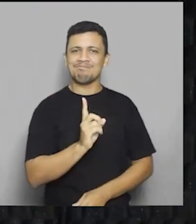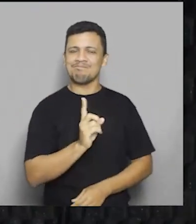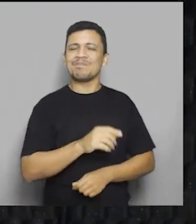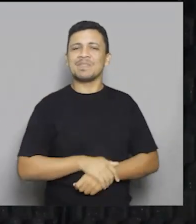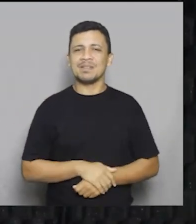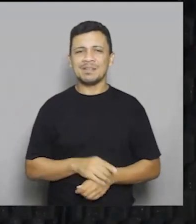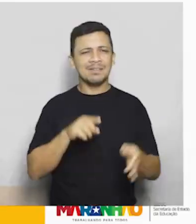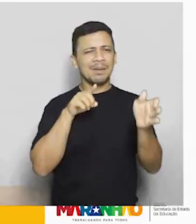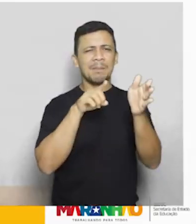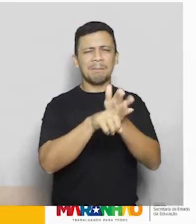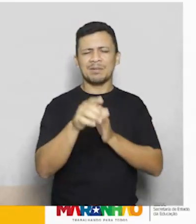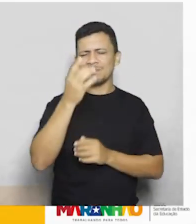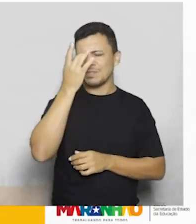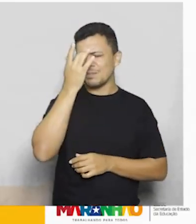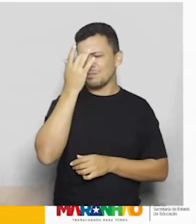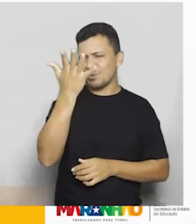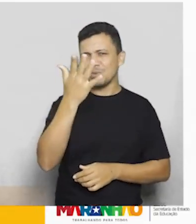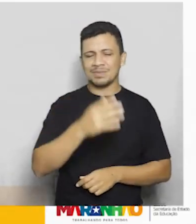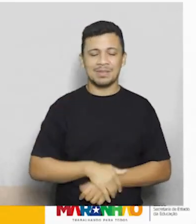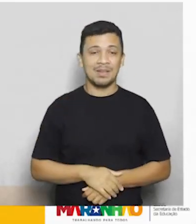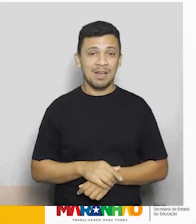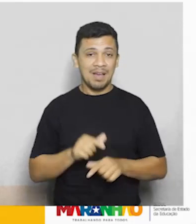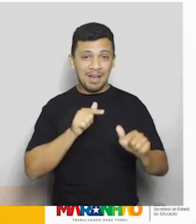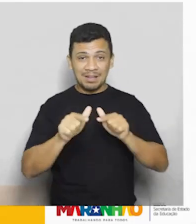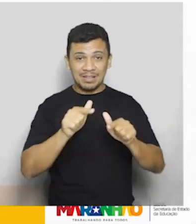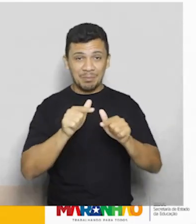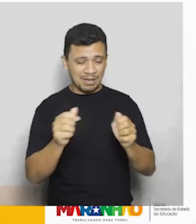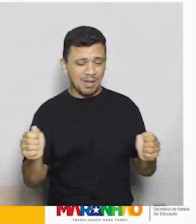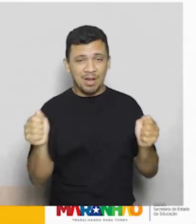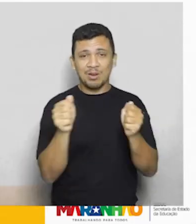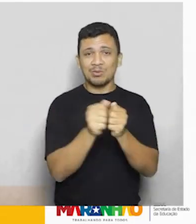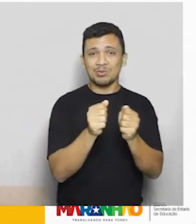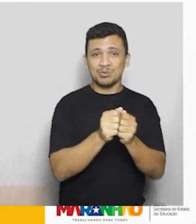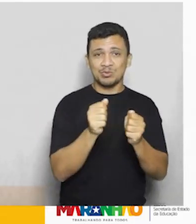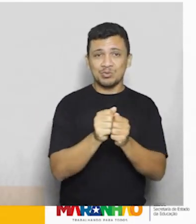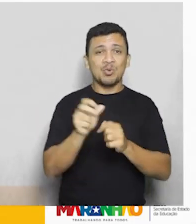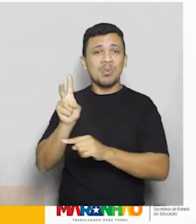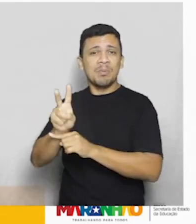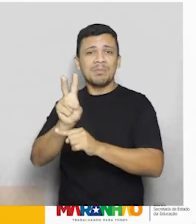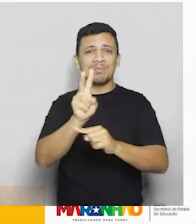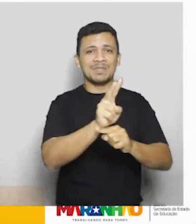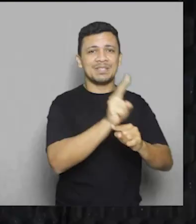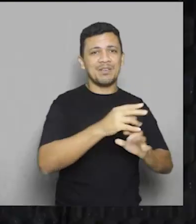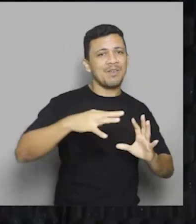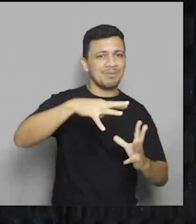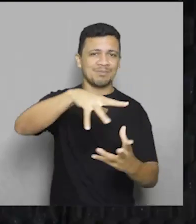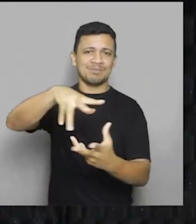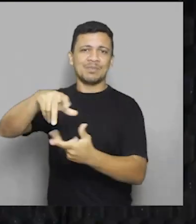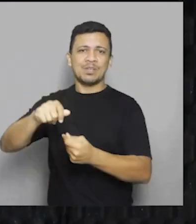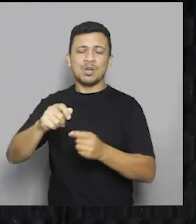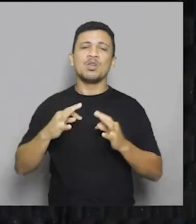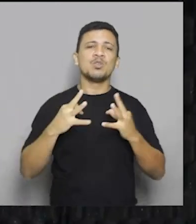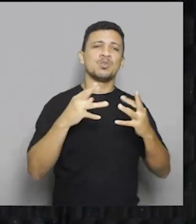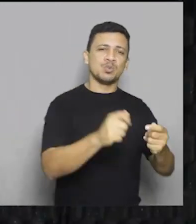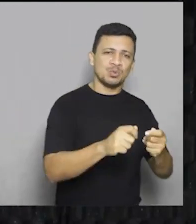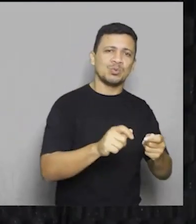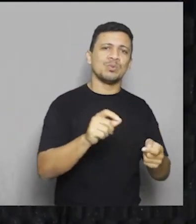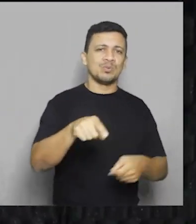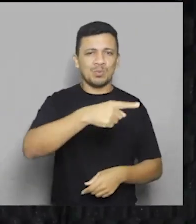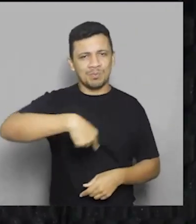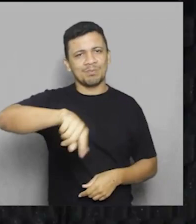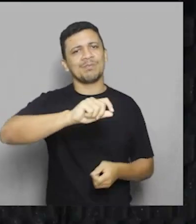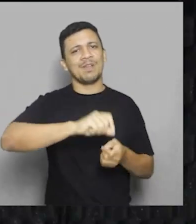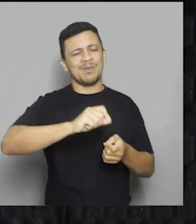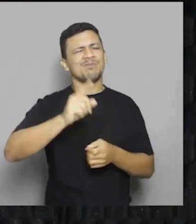aqui está muito facinha, né, atuar em conjunto na preservação do planeta, que é uma coisa que todos nós devemos fazer todo dia, né,